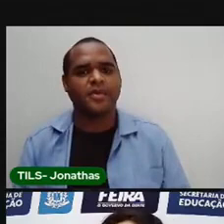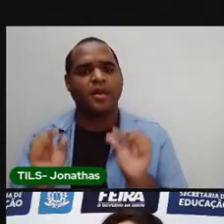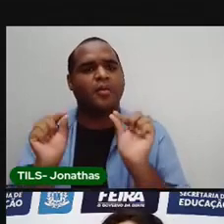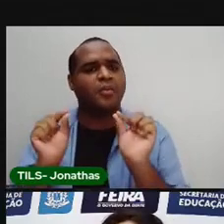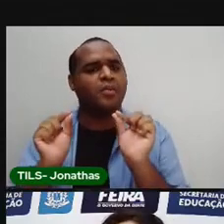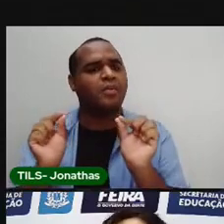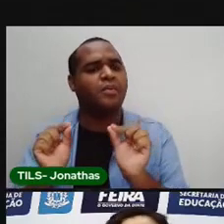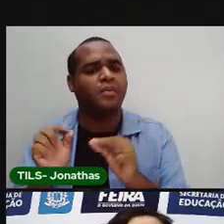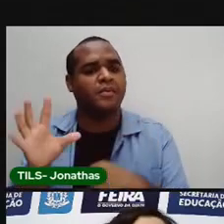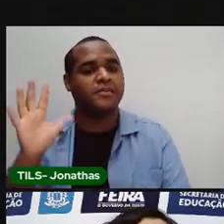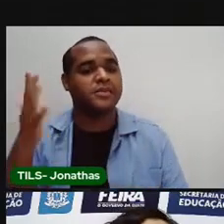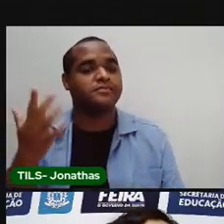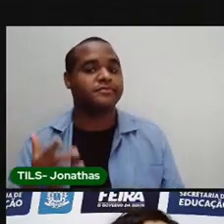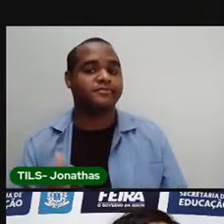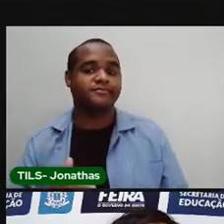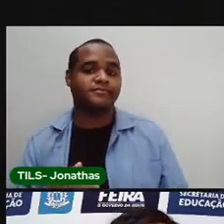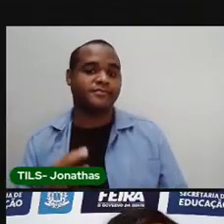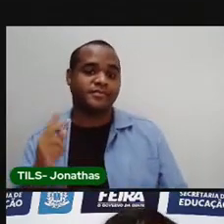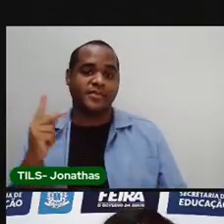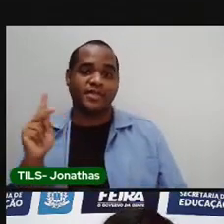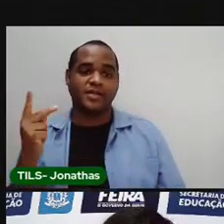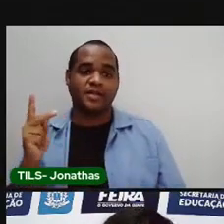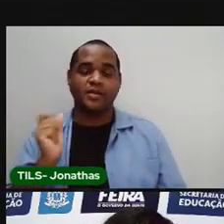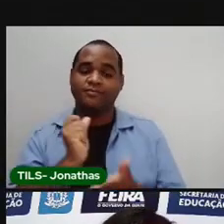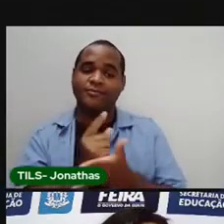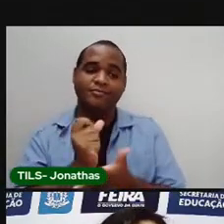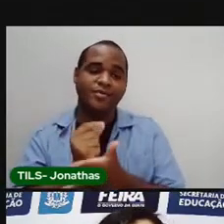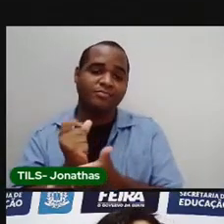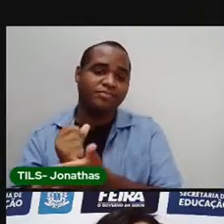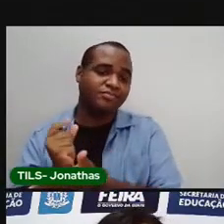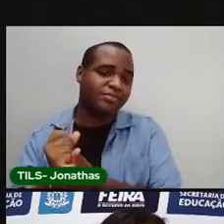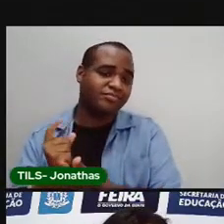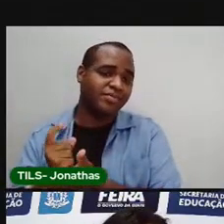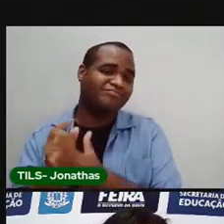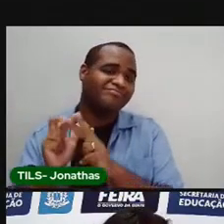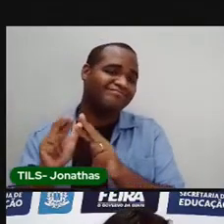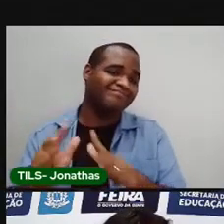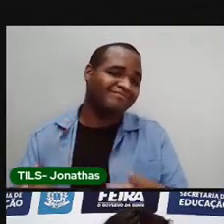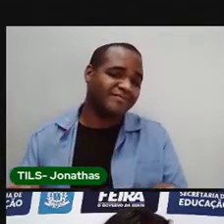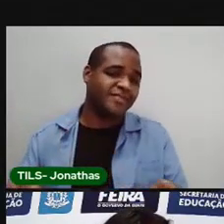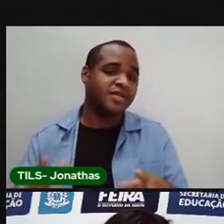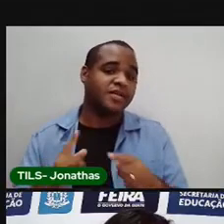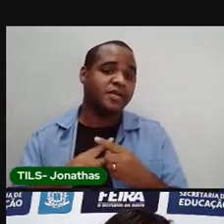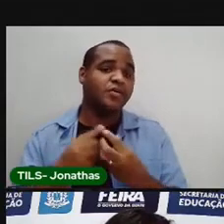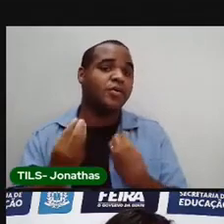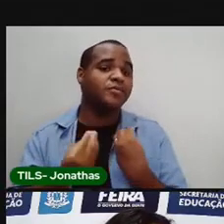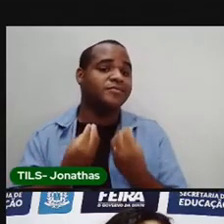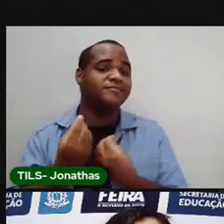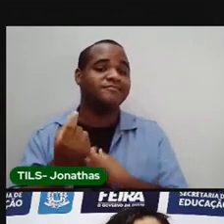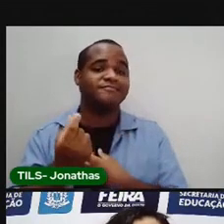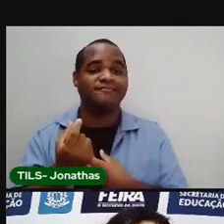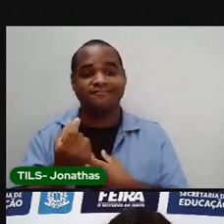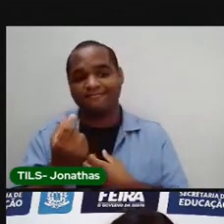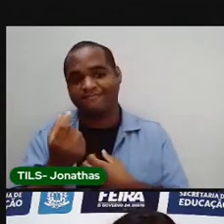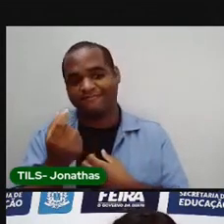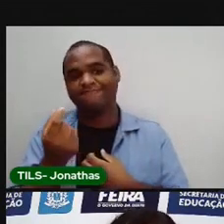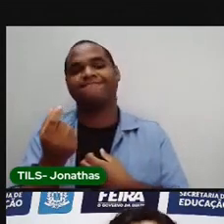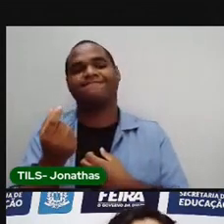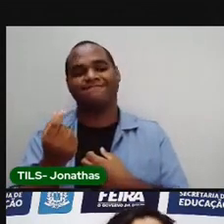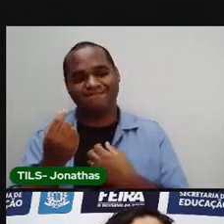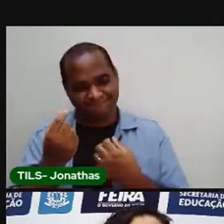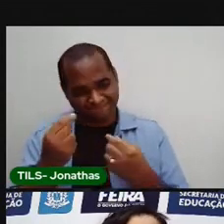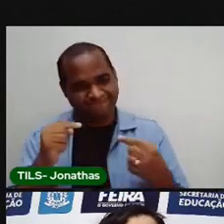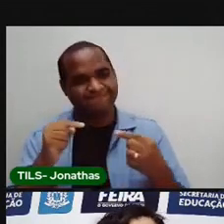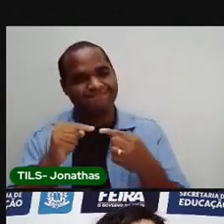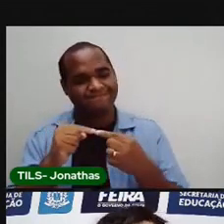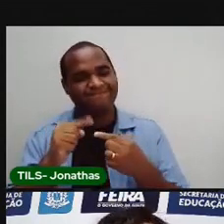aconteceu? Ela pagou as suas contas. E a gente paga essas contas só. Isso